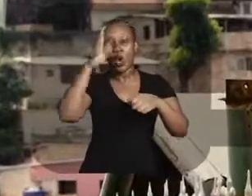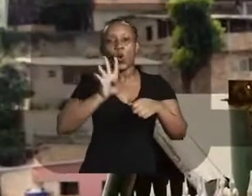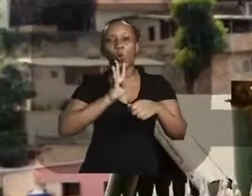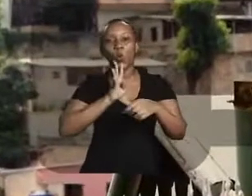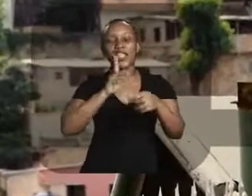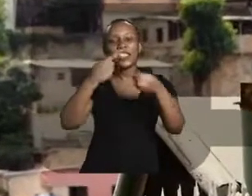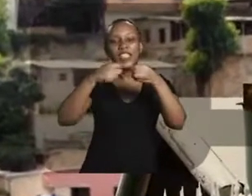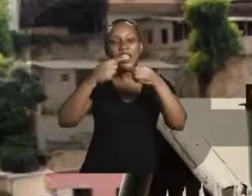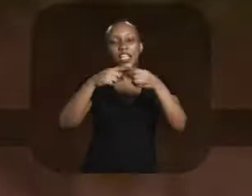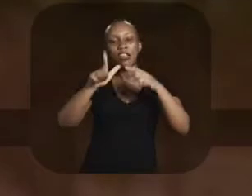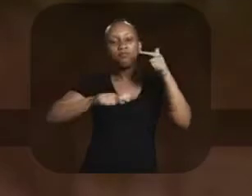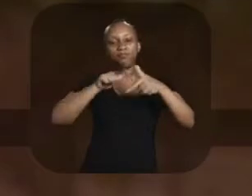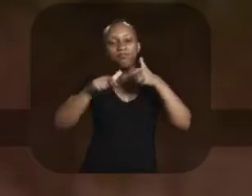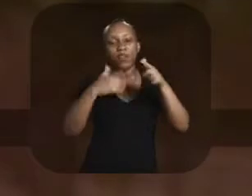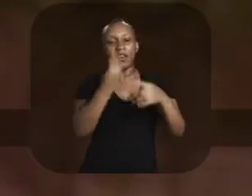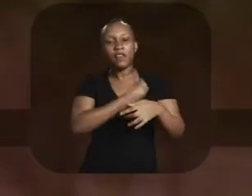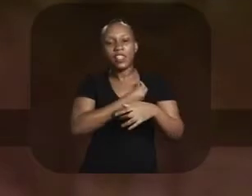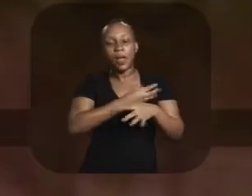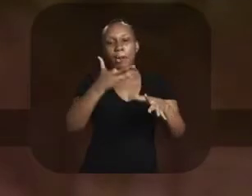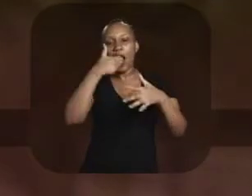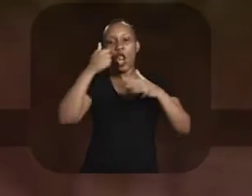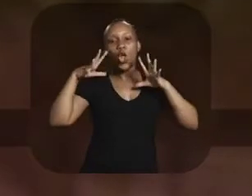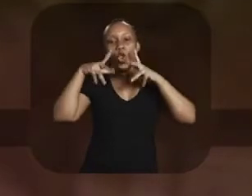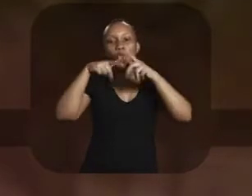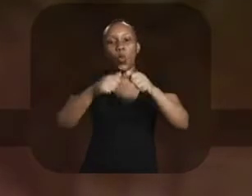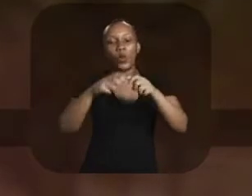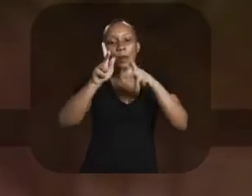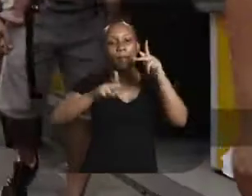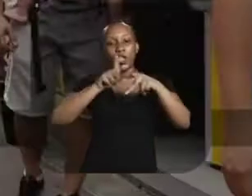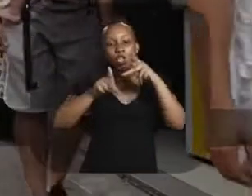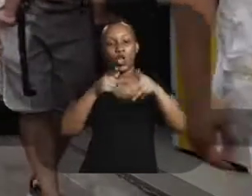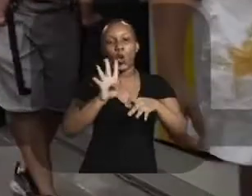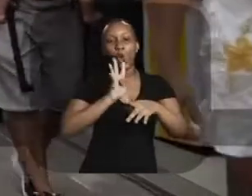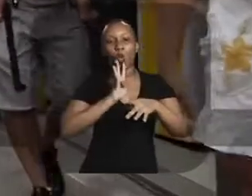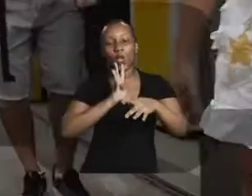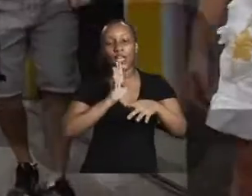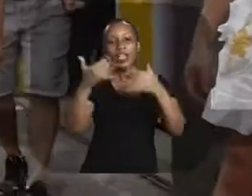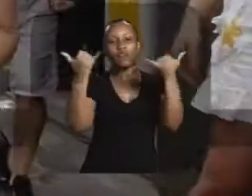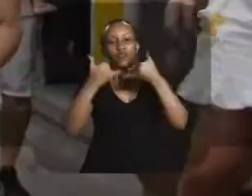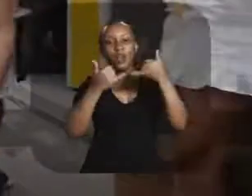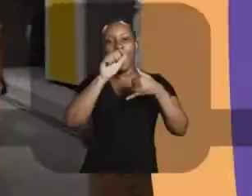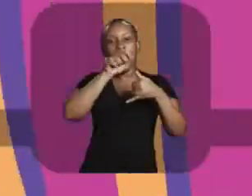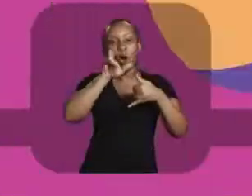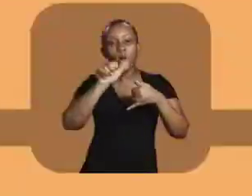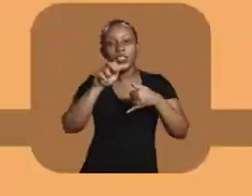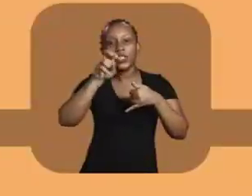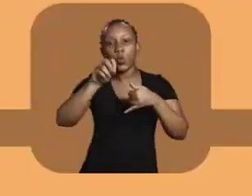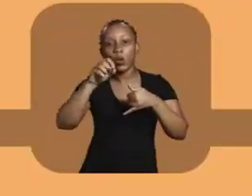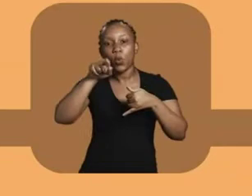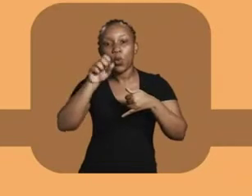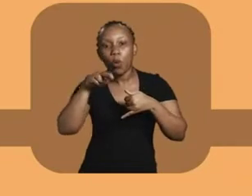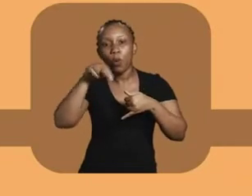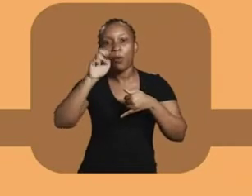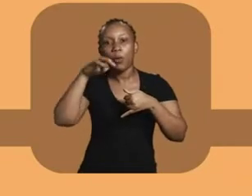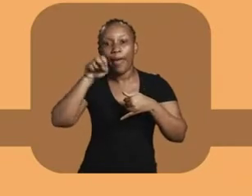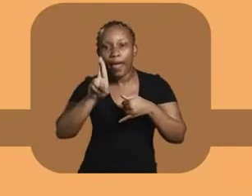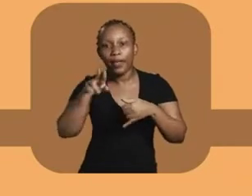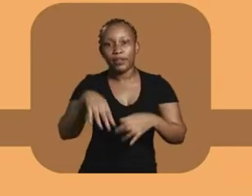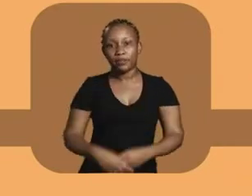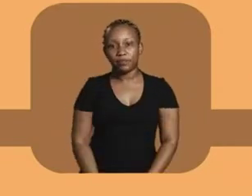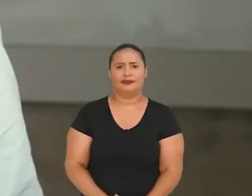conheça de verdade a cidade e trabalhe por uma vida melhor para todas as pessoas. Conheça mais em aurea50.com